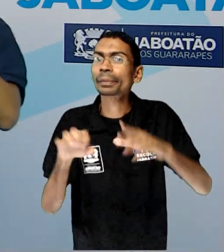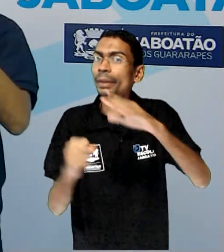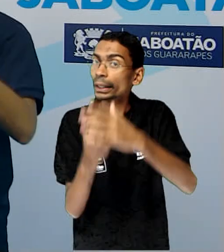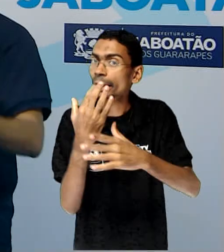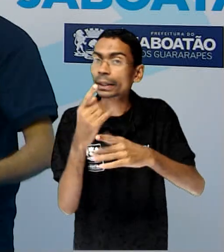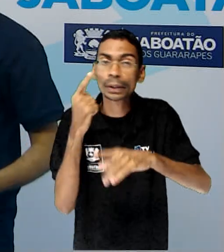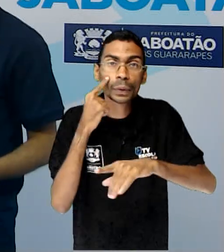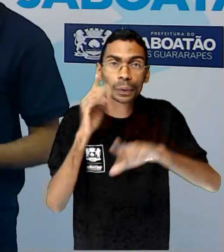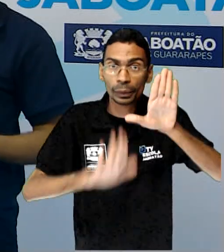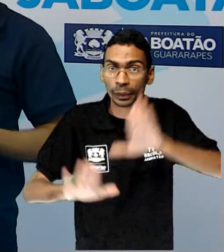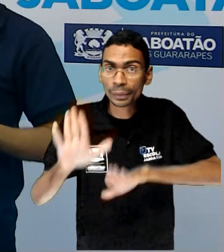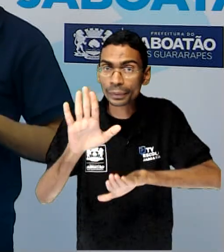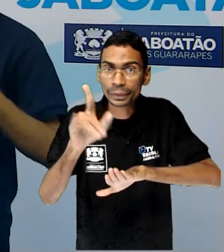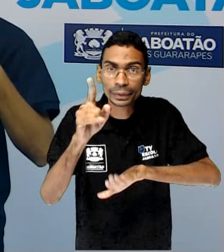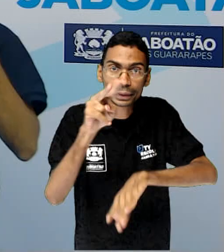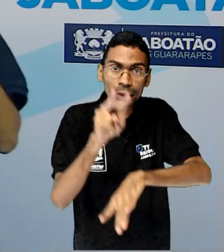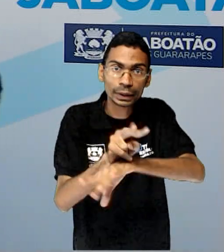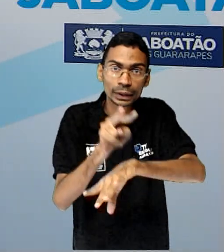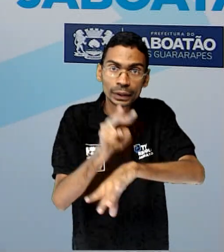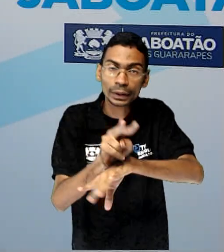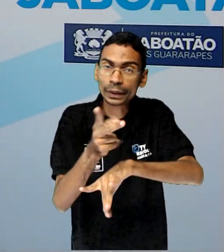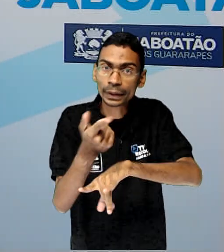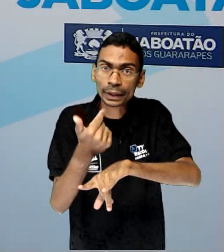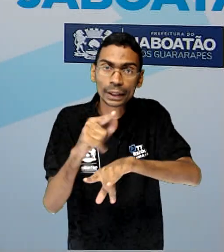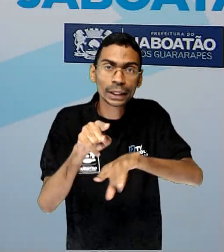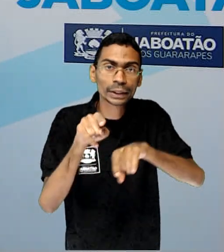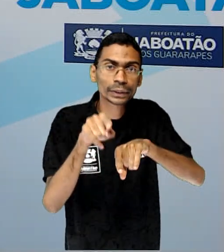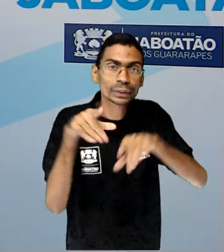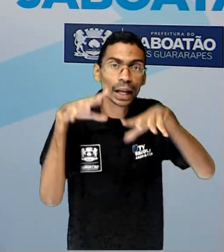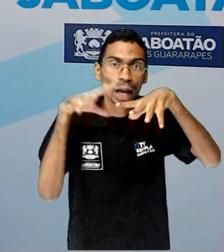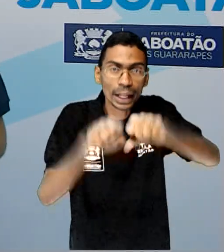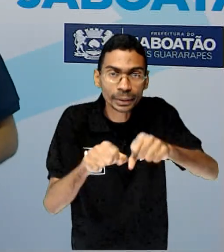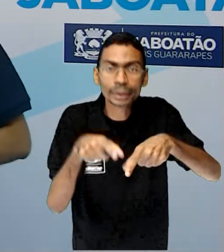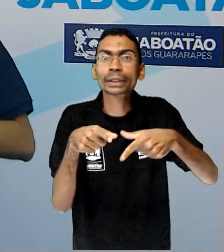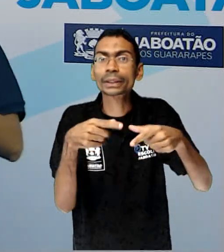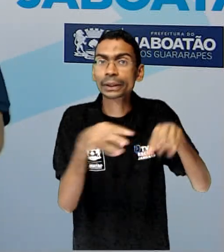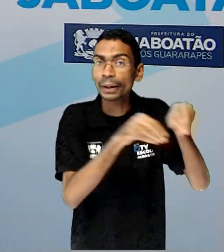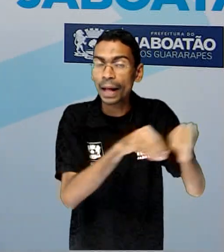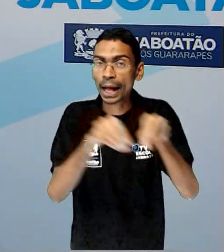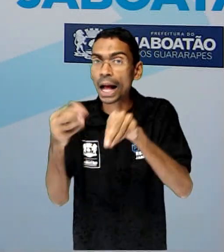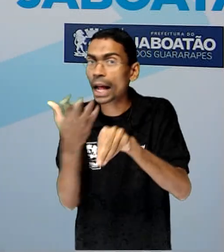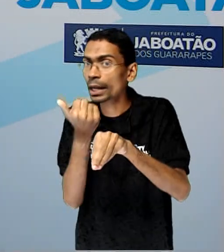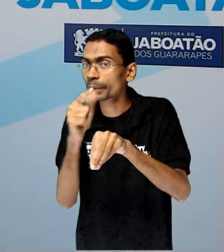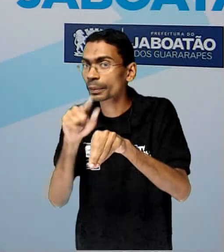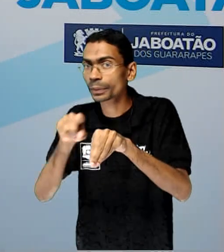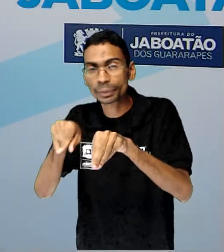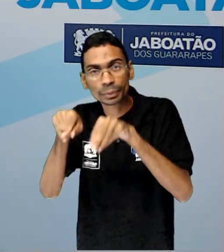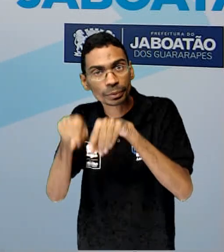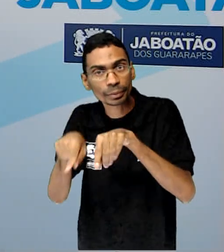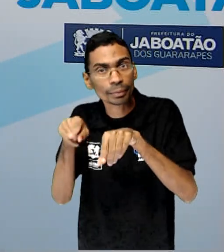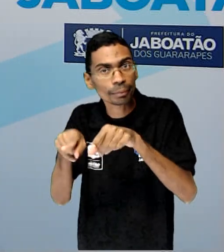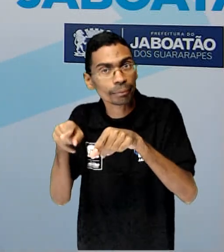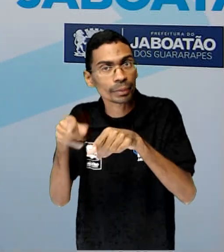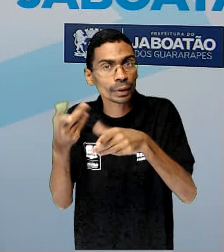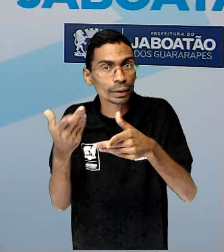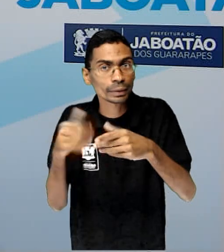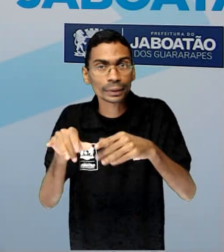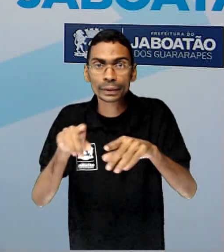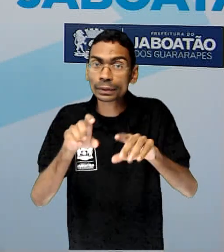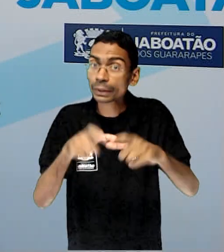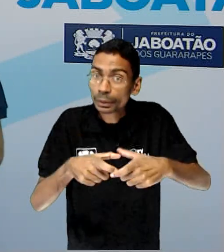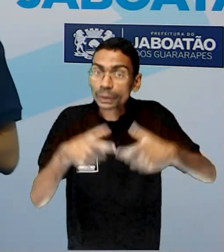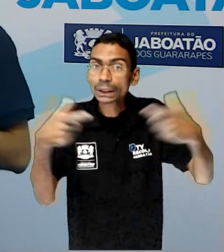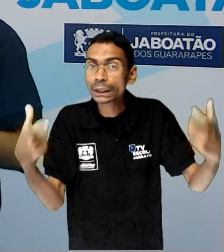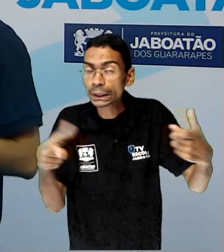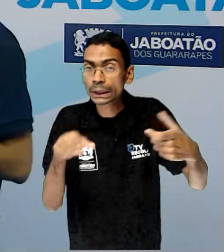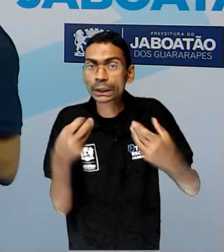esses animais, né? Levar alimentos para esses animais, para eles se reproduzirem. E eles dão o que é para a gente? Dão alimento